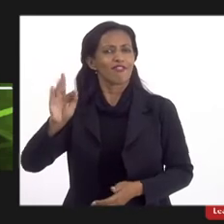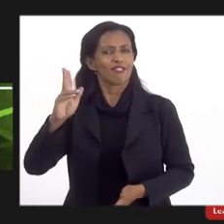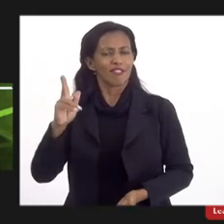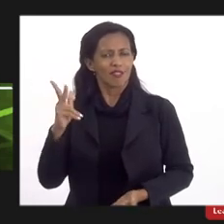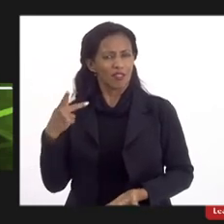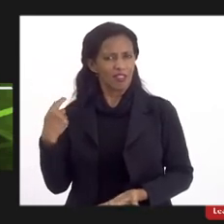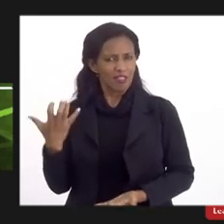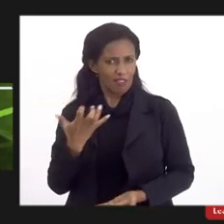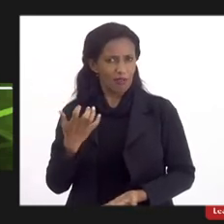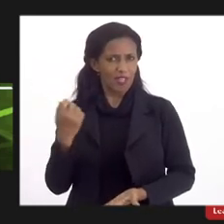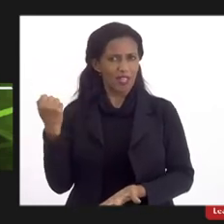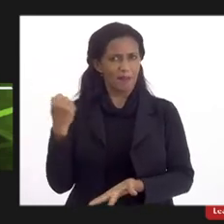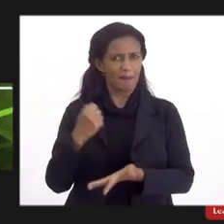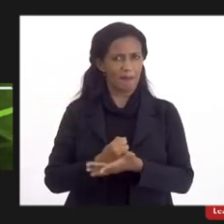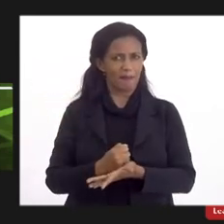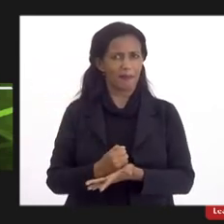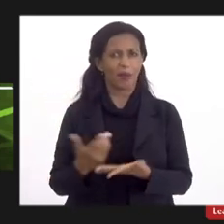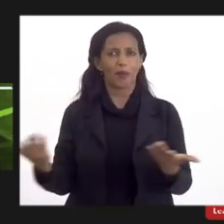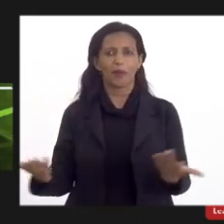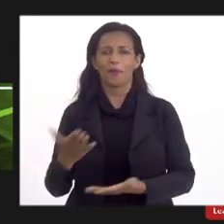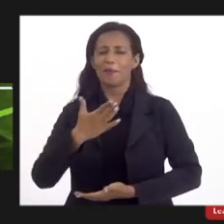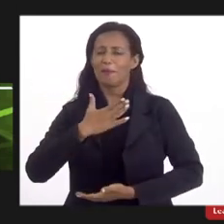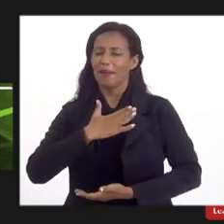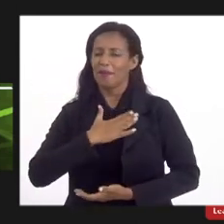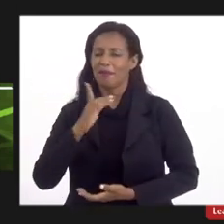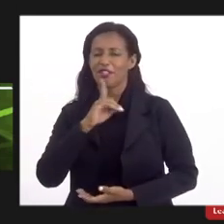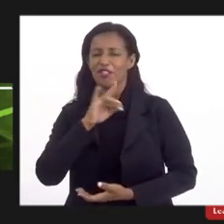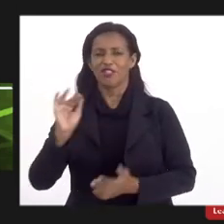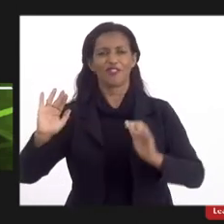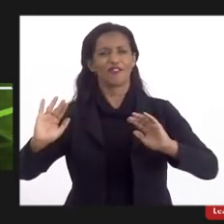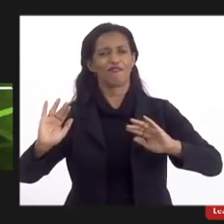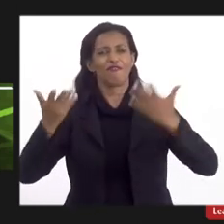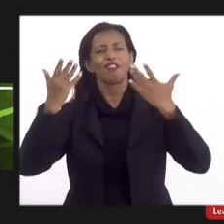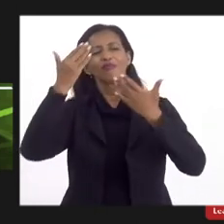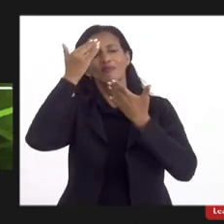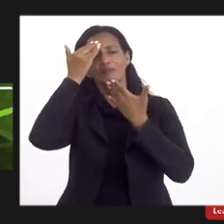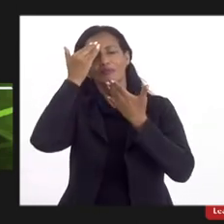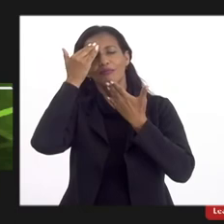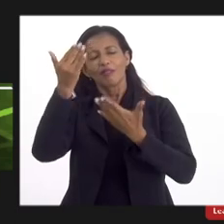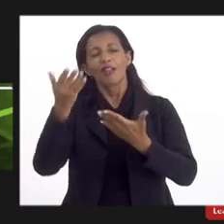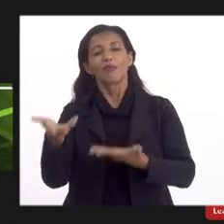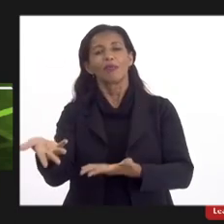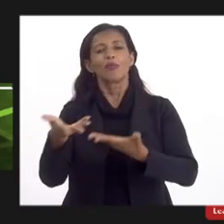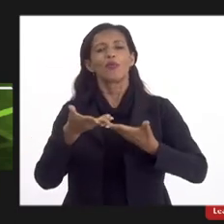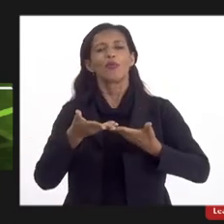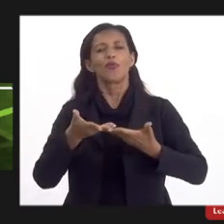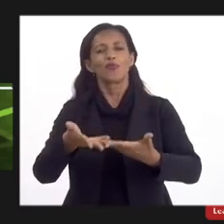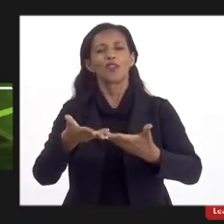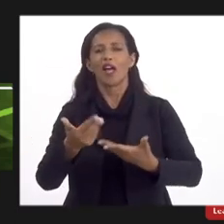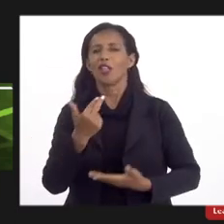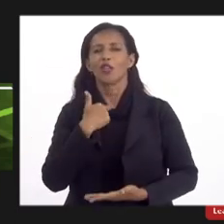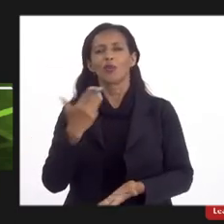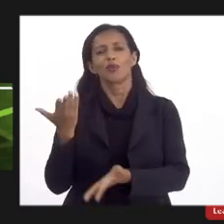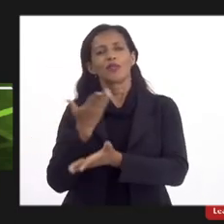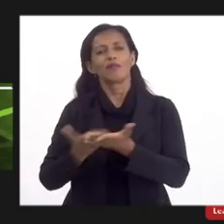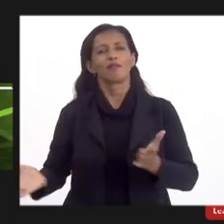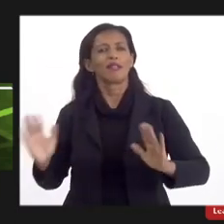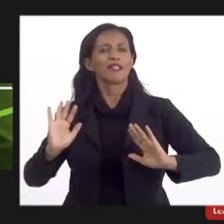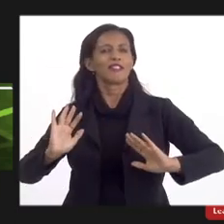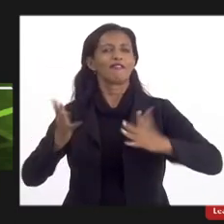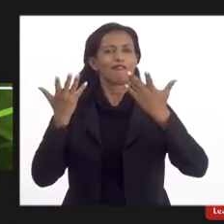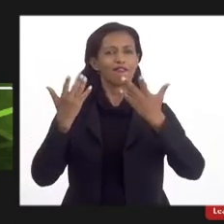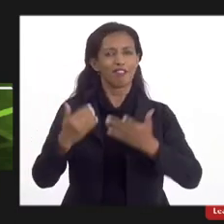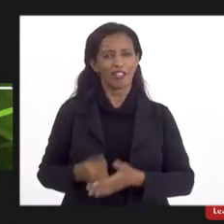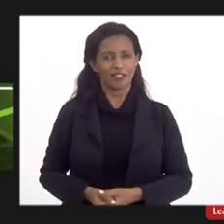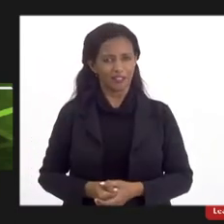que hoje pra mim é um dia de festa e muito obrigado por terem me convidado eu não poderia perder essa festa não